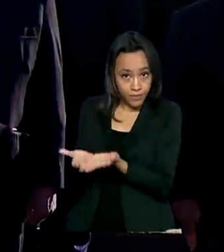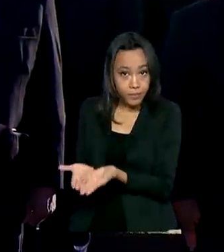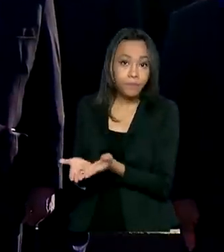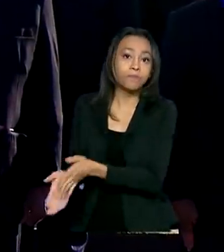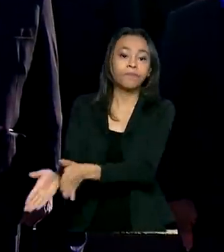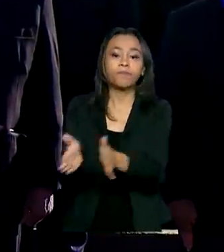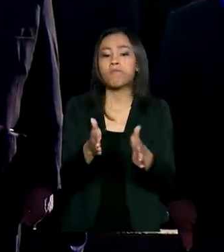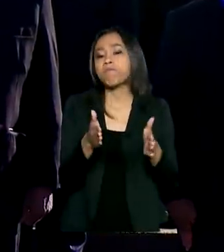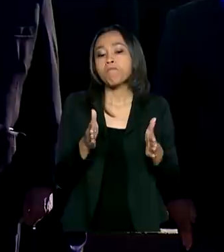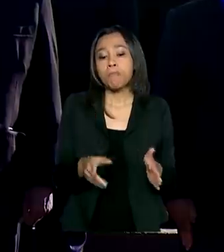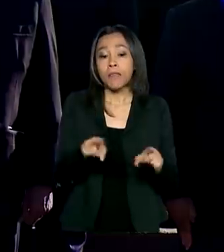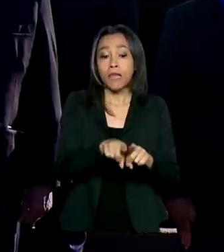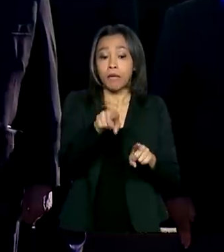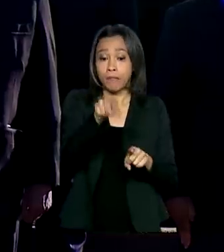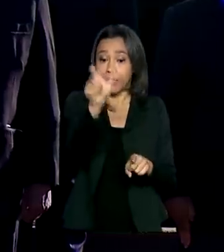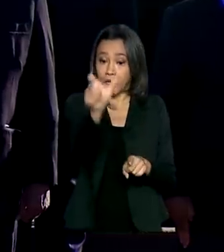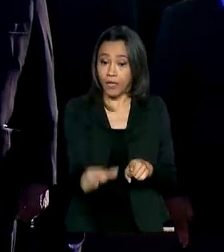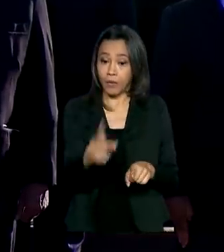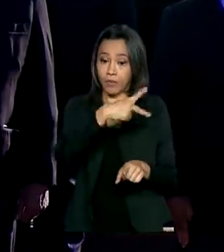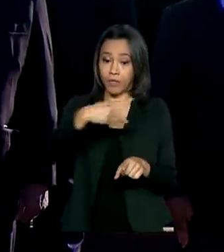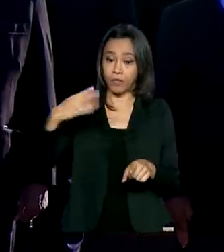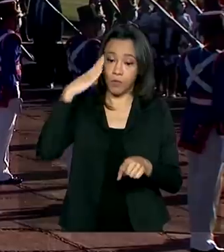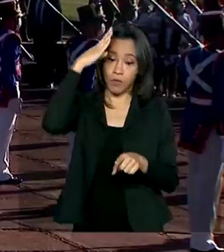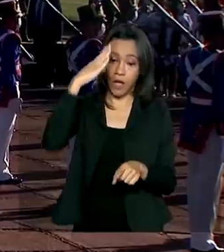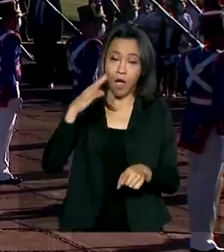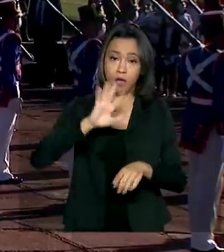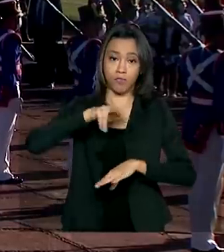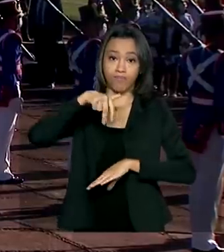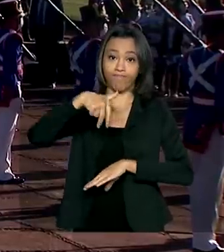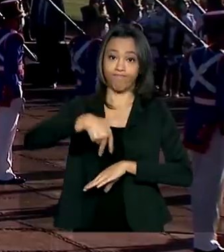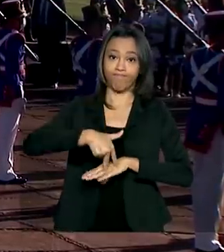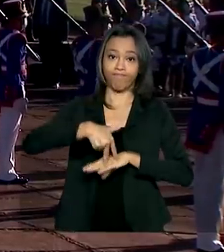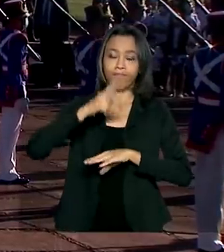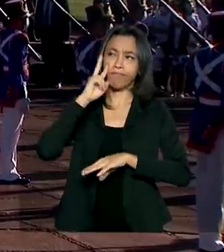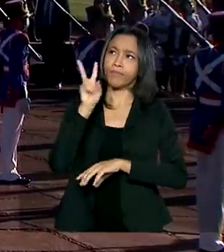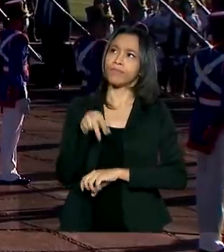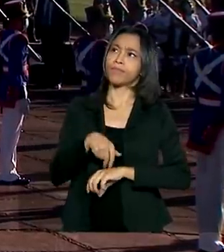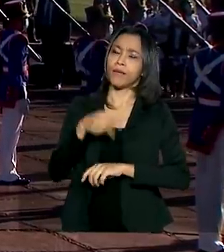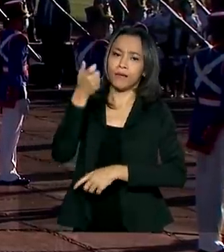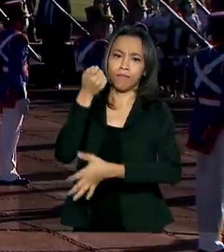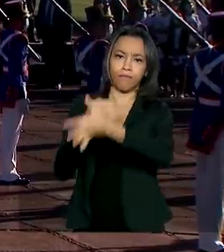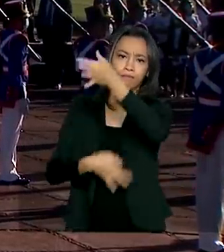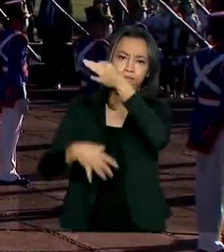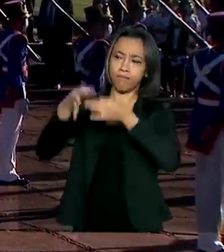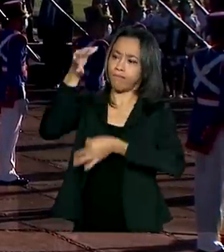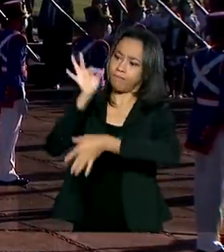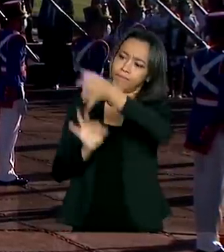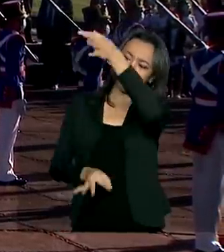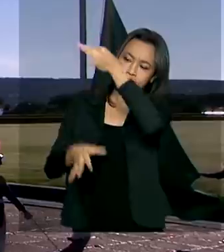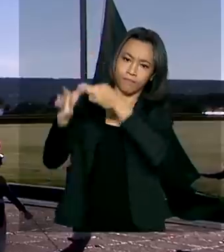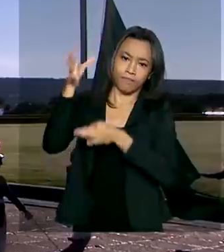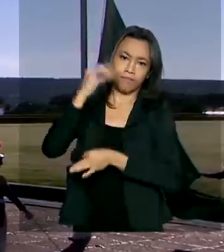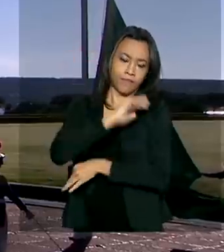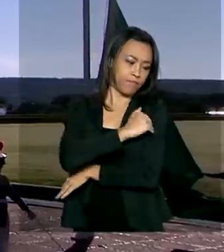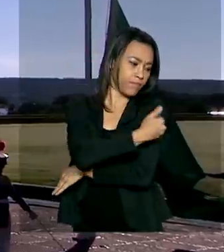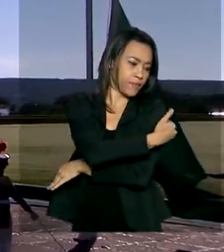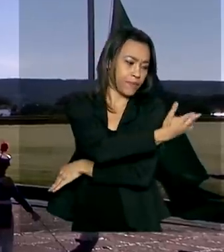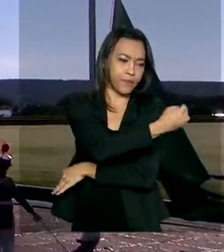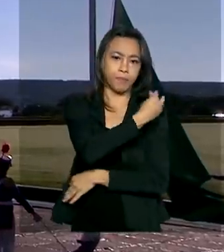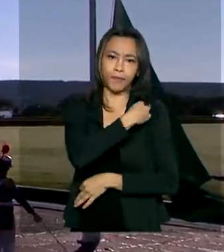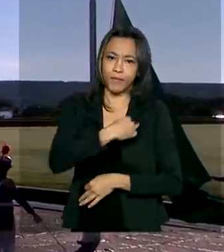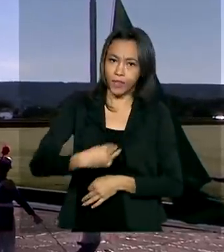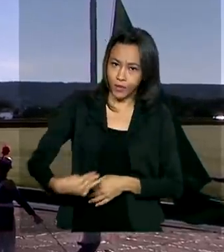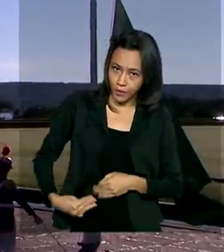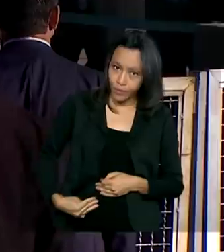esteve aqui na porta do Palácio da Alvorada, onde participou do hasteamento da bandeira. Ele estava acompanhado de ministros